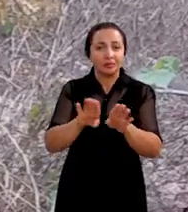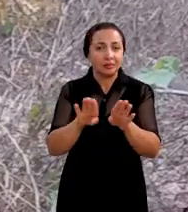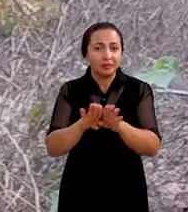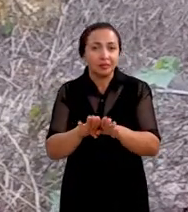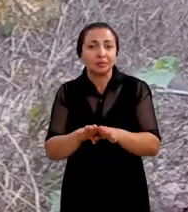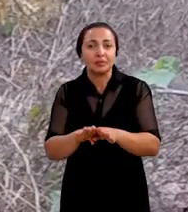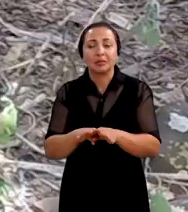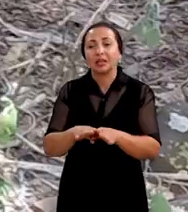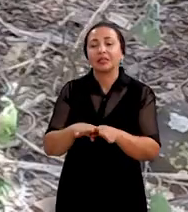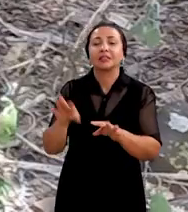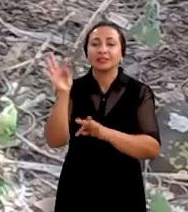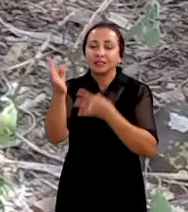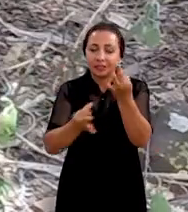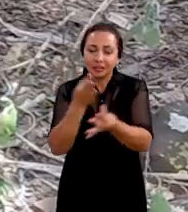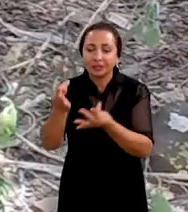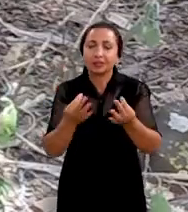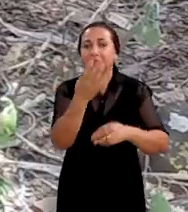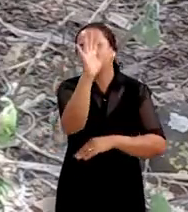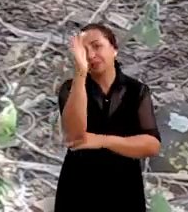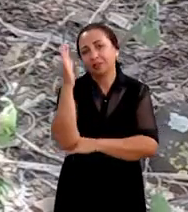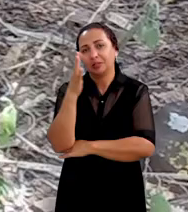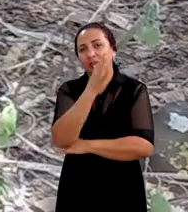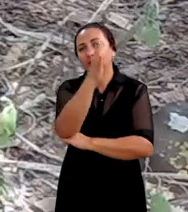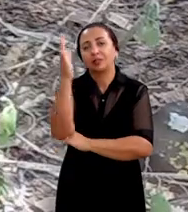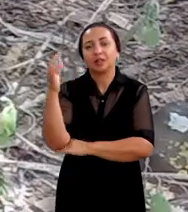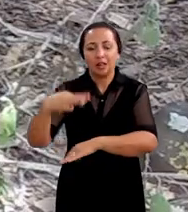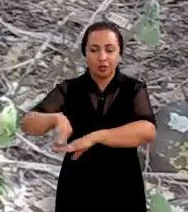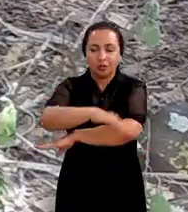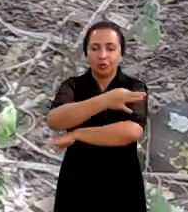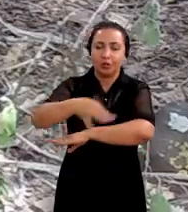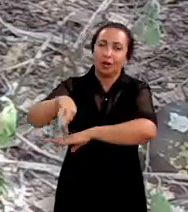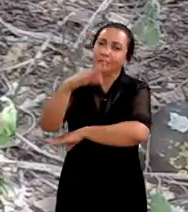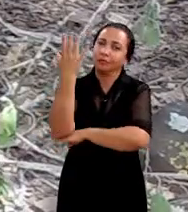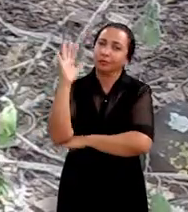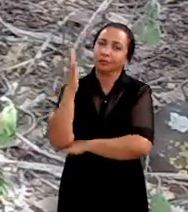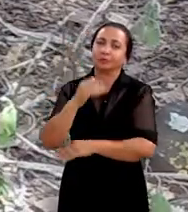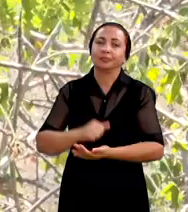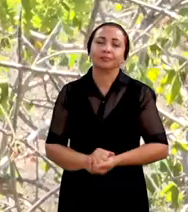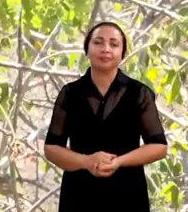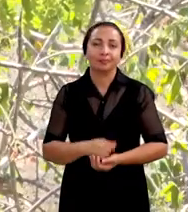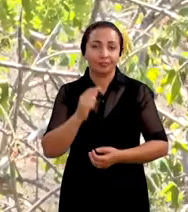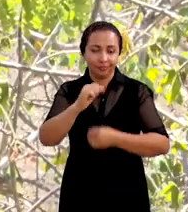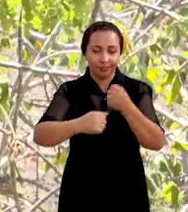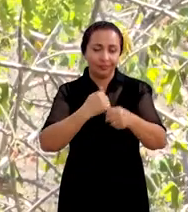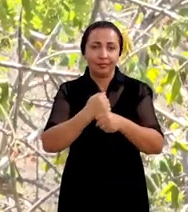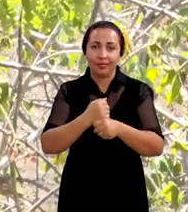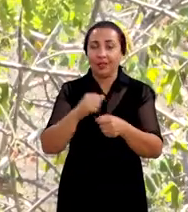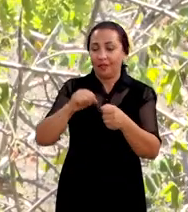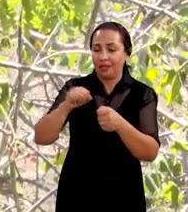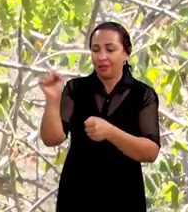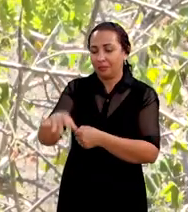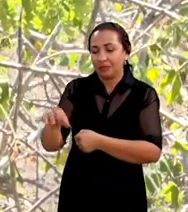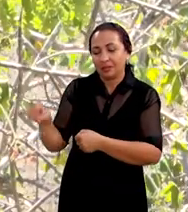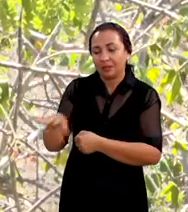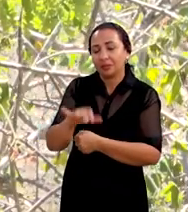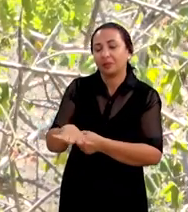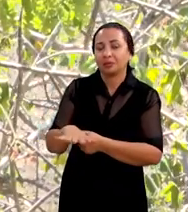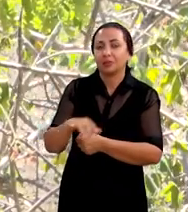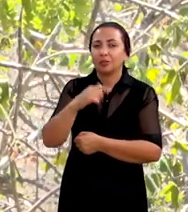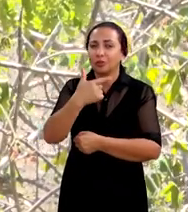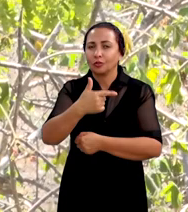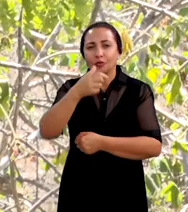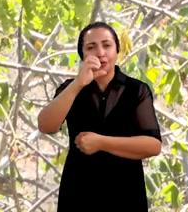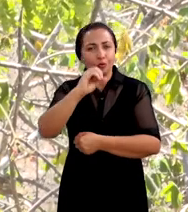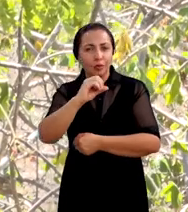de recuperação florestal, de engenharia florestal. Nesse ano, a está realizando o plantio de